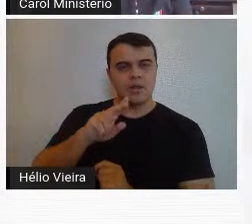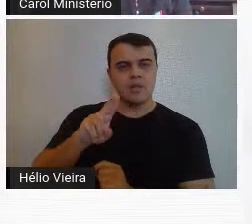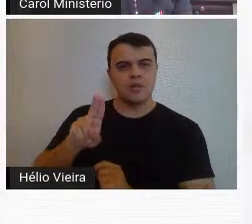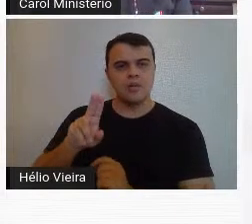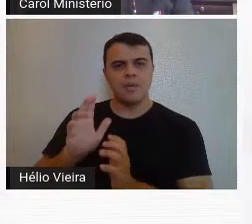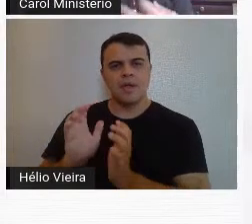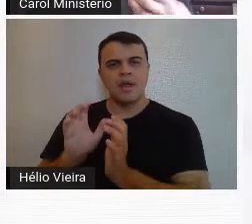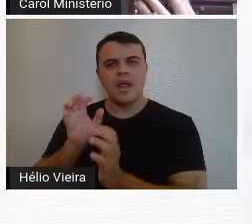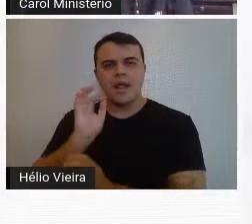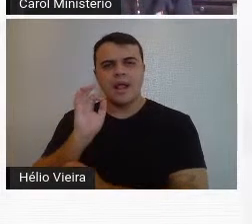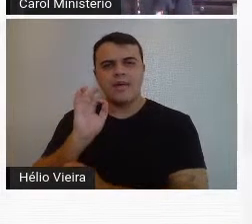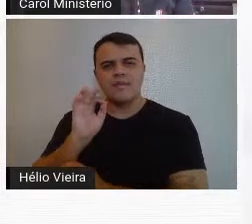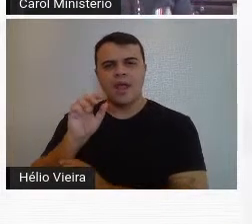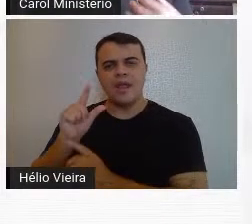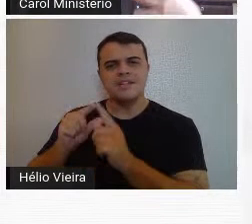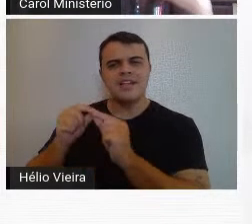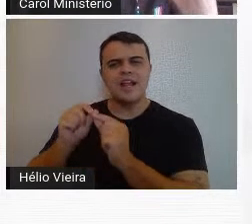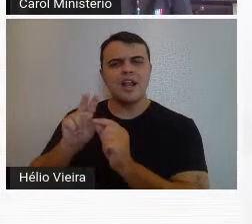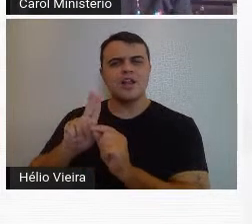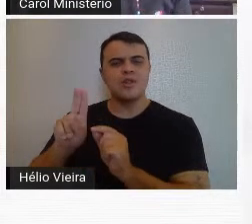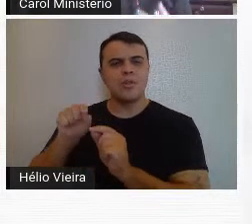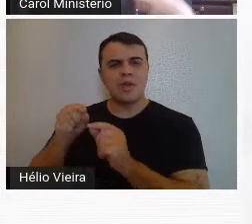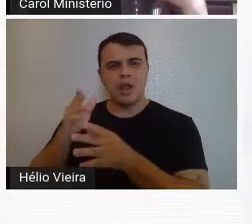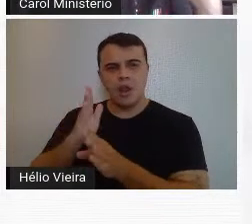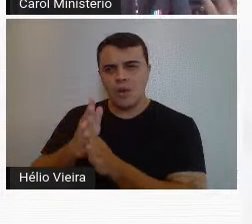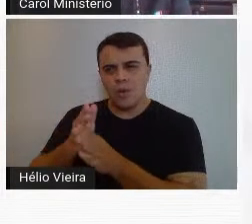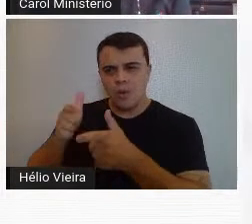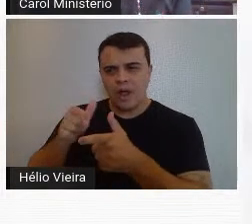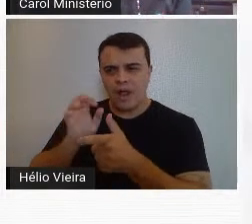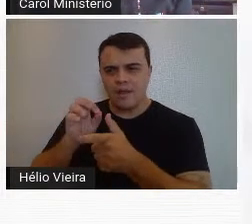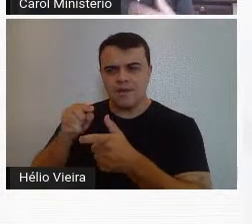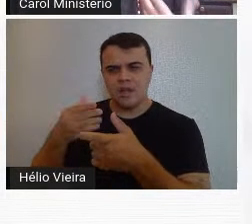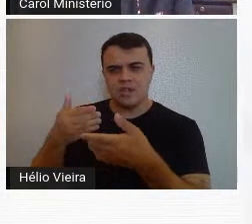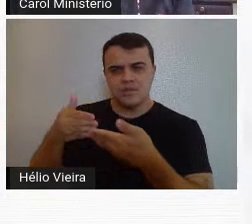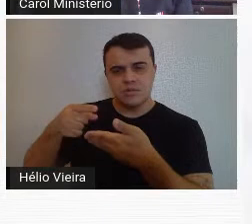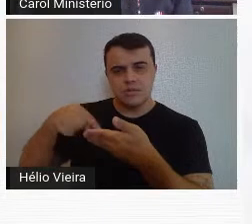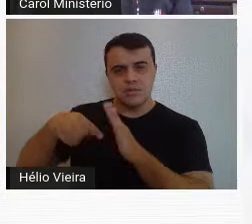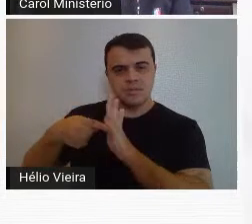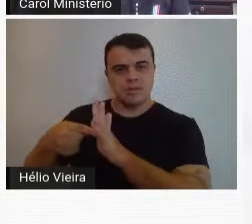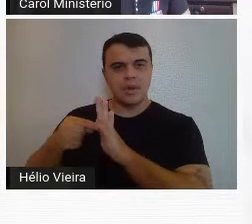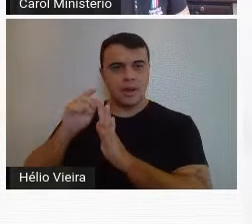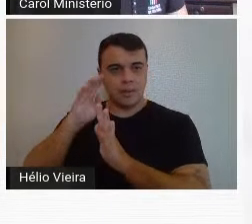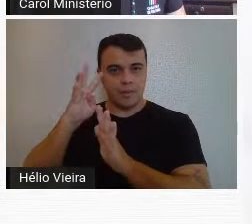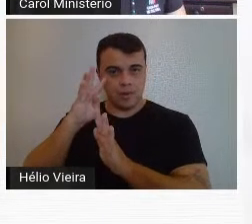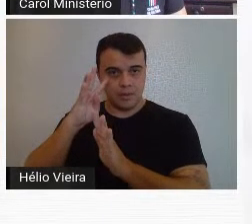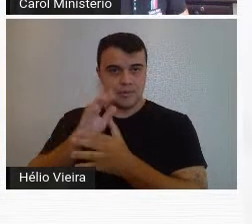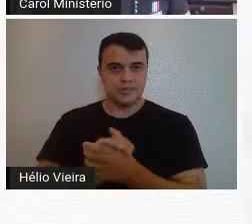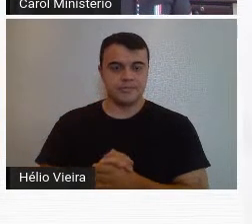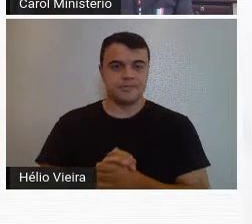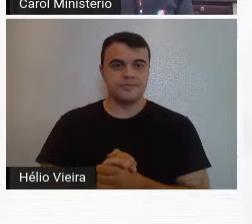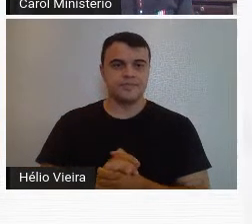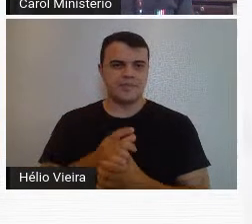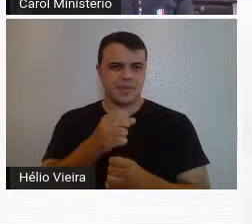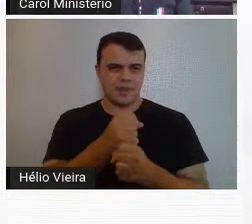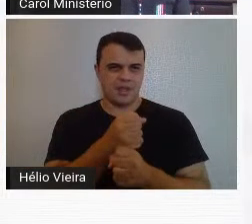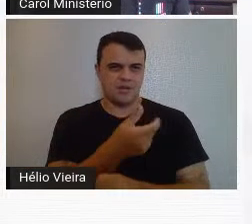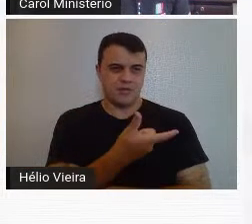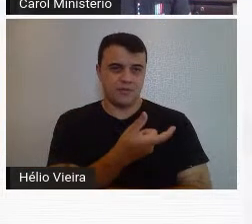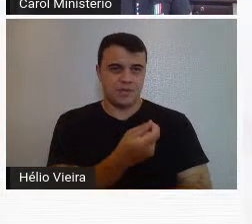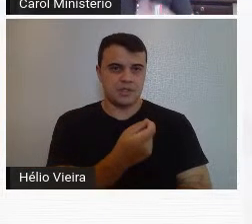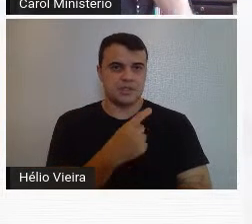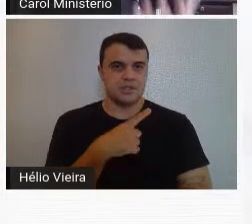Café Estrela, onde eles se encontravam para discutir as suas ideias, para mostrar seus poemas. Então, nessa década de 20,